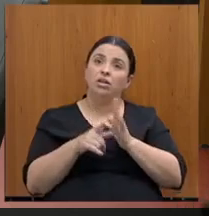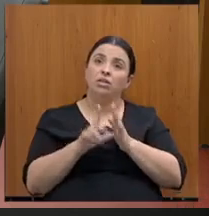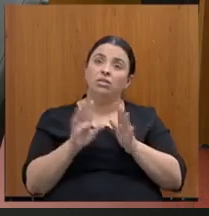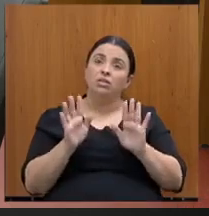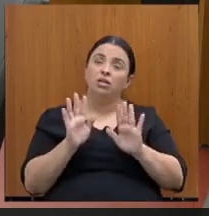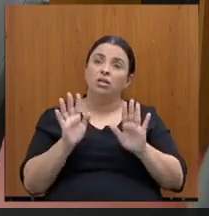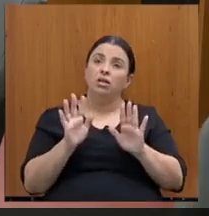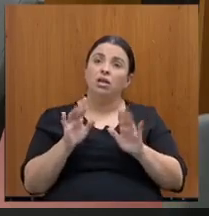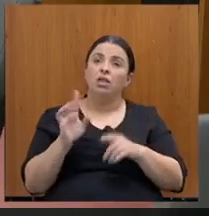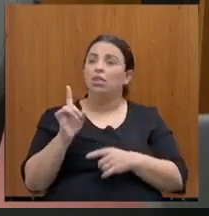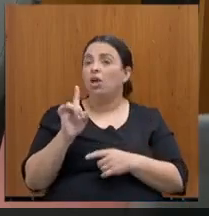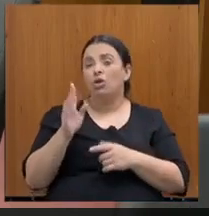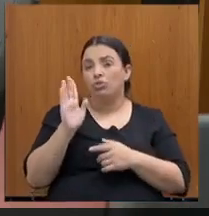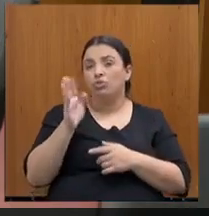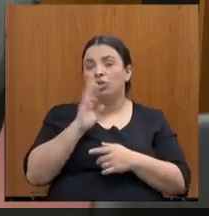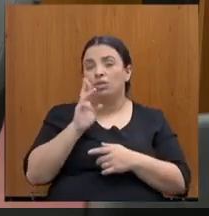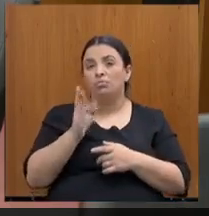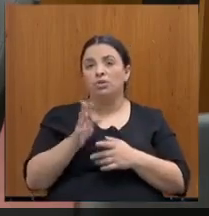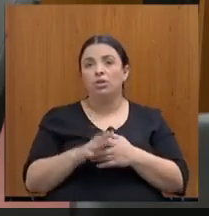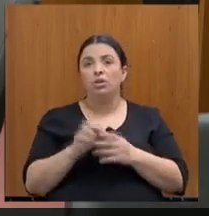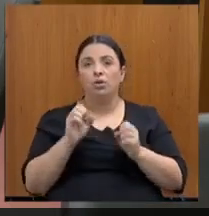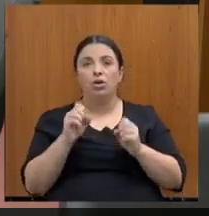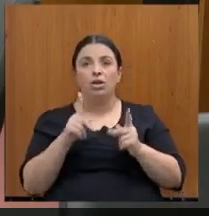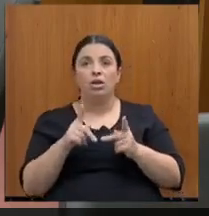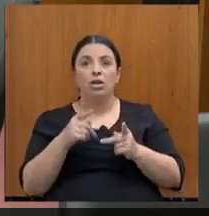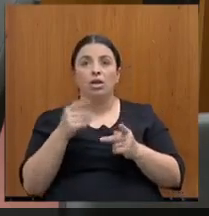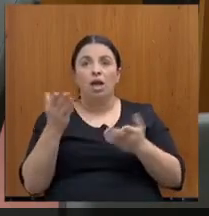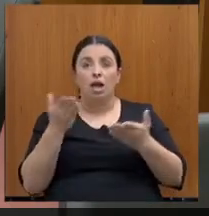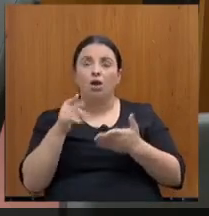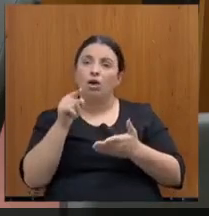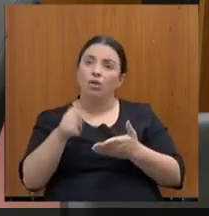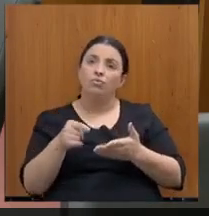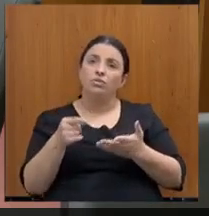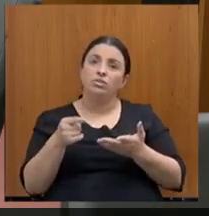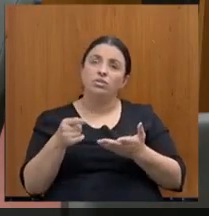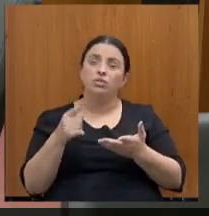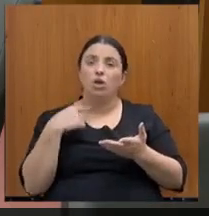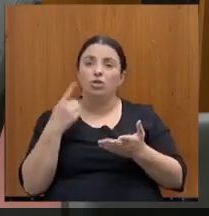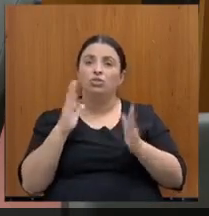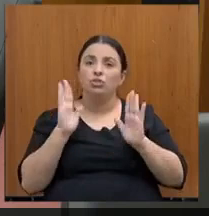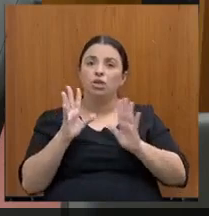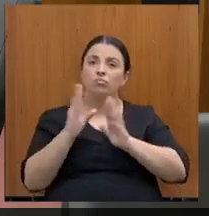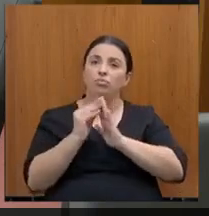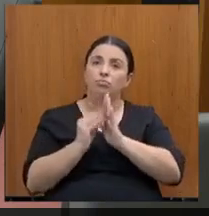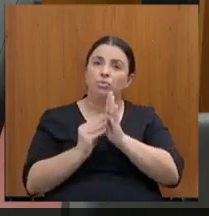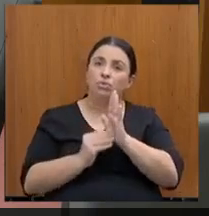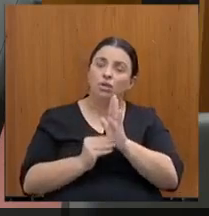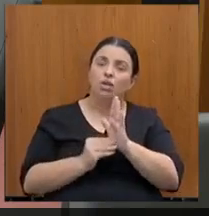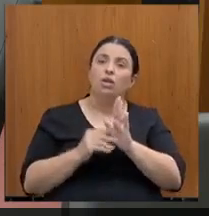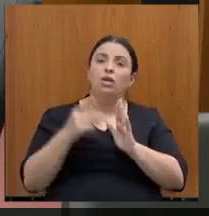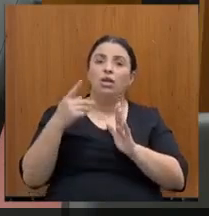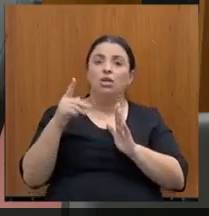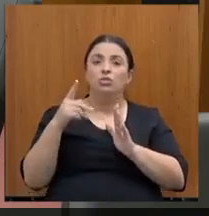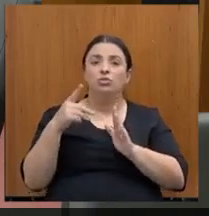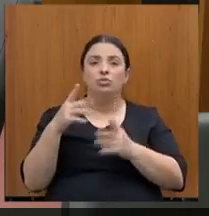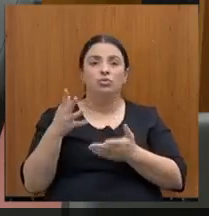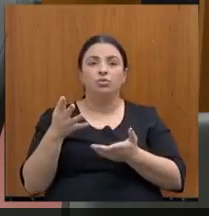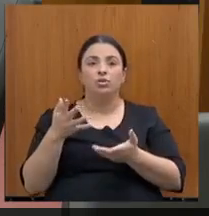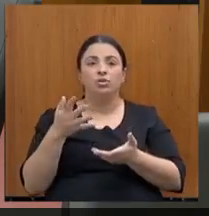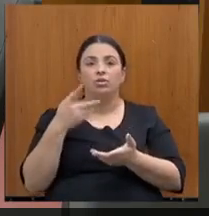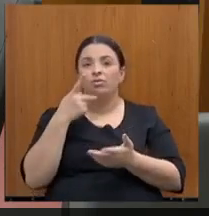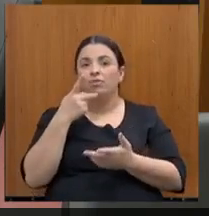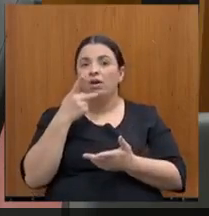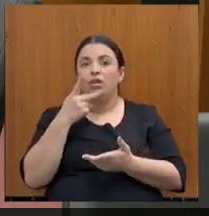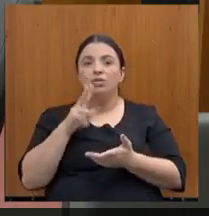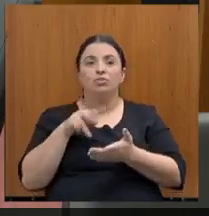Ele já fez a exposição, em cima dessa exposição toda, e dos nossos questionamentos, e também das suas... dos seus